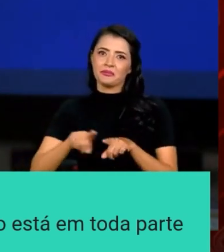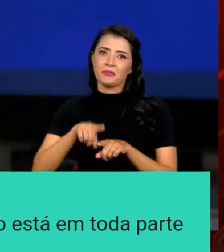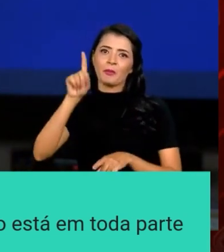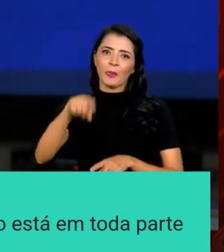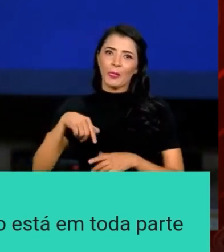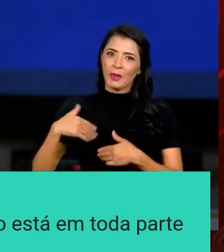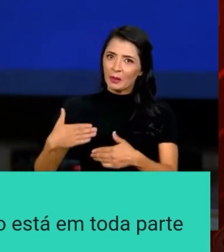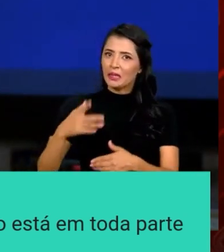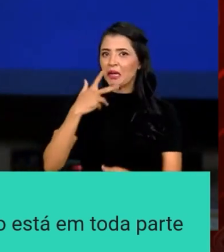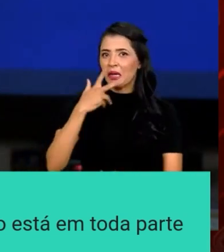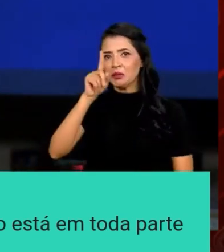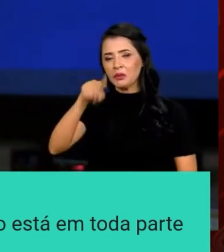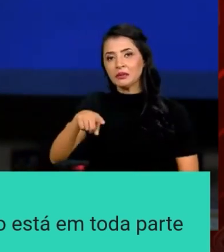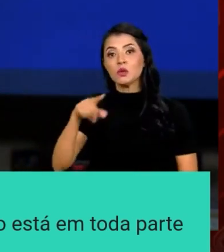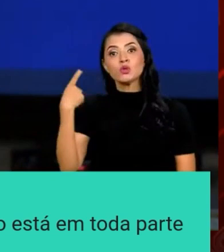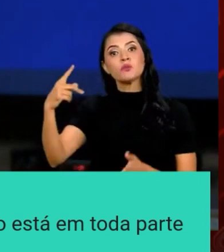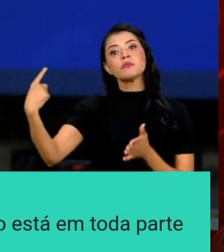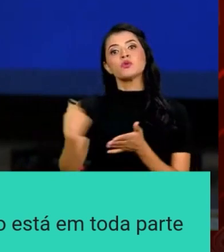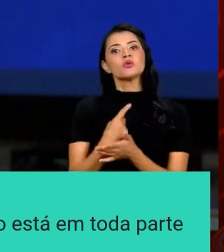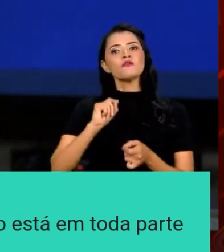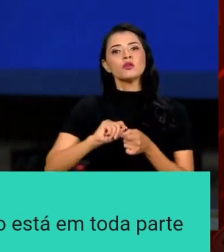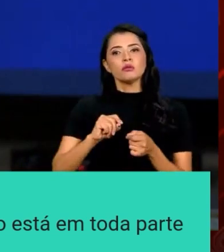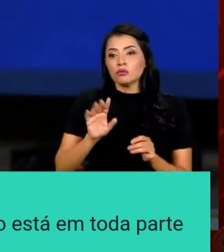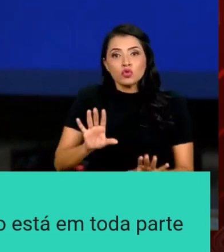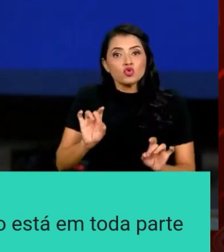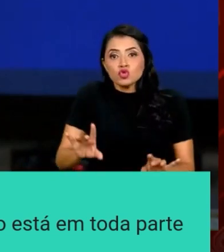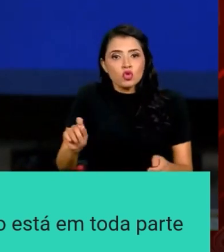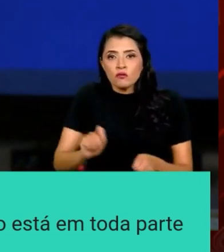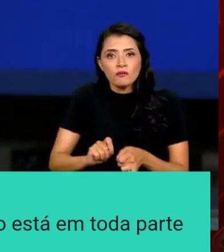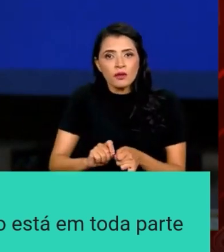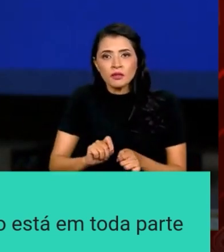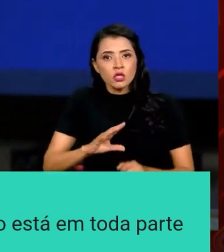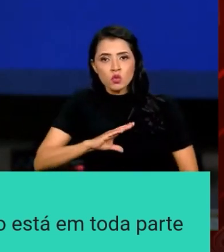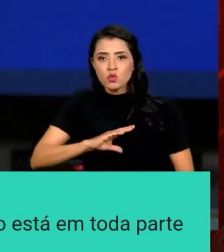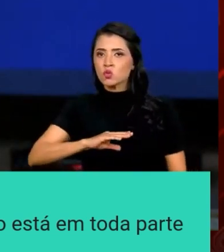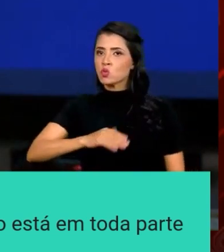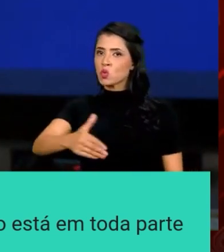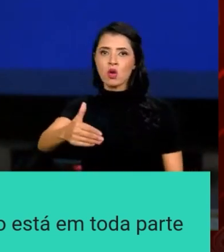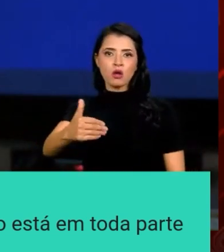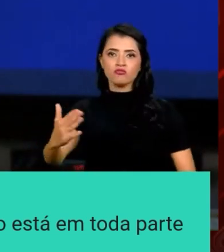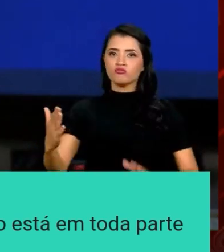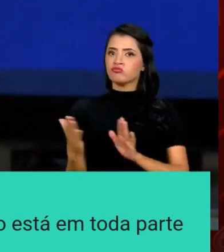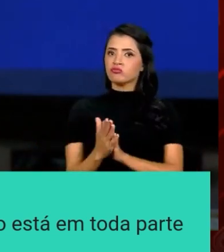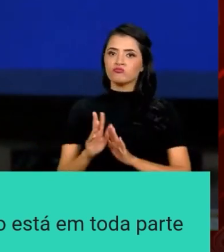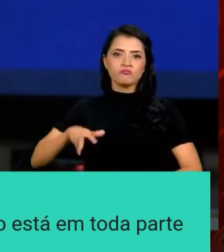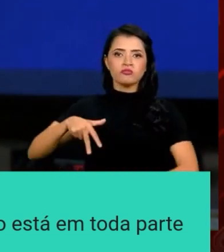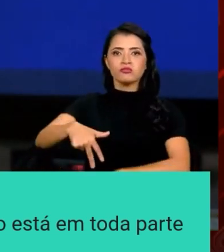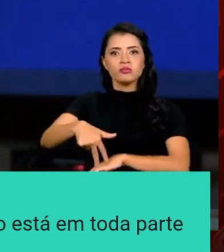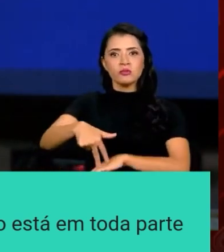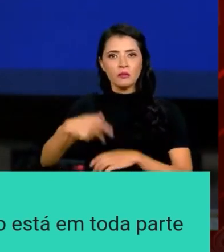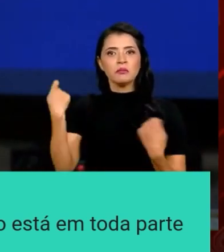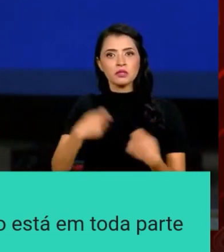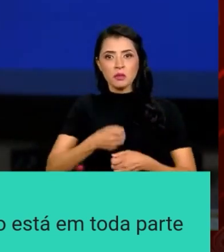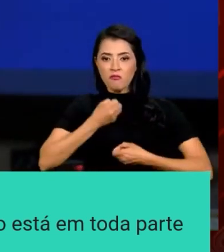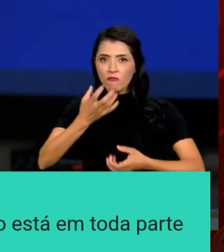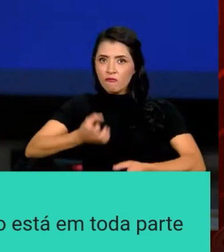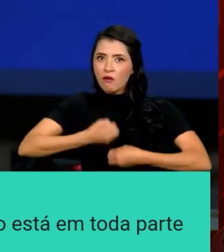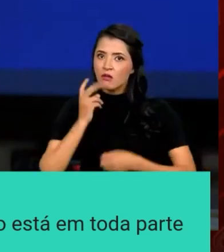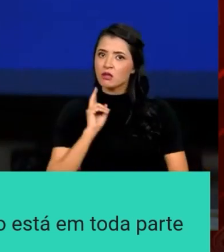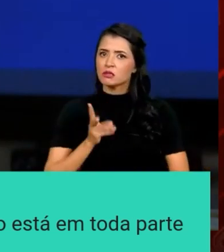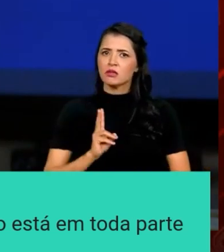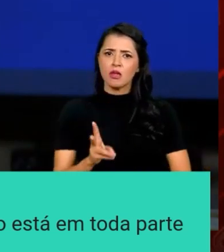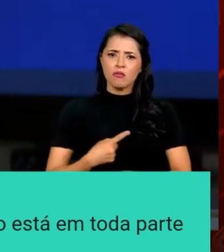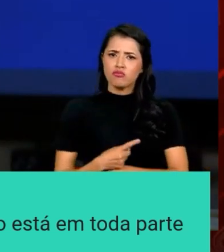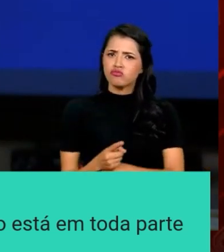Eu acho que esse é um processo. Então, a pergunta é o que a gente faz? A gente tem que fazer. A gente tem que ter a coragem de enfrentar isso aí. Precisamos falar a todo momento,